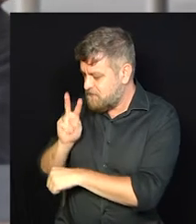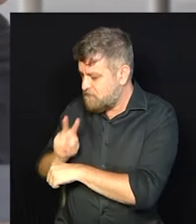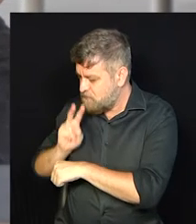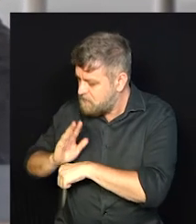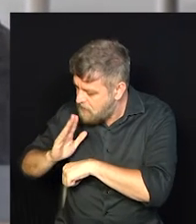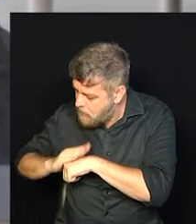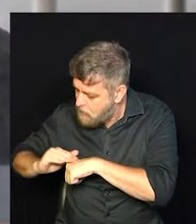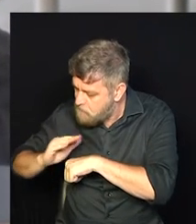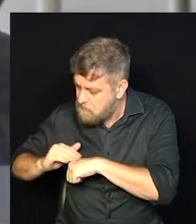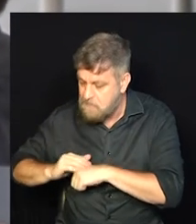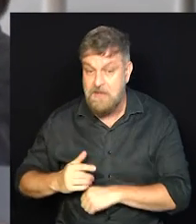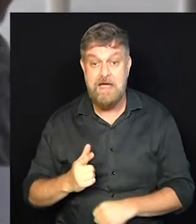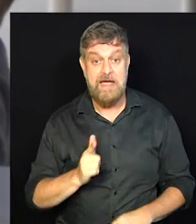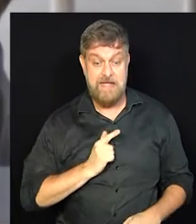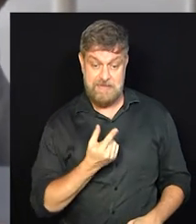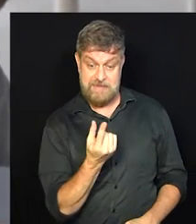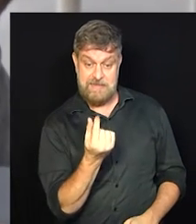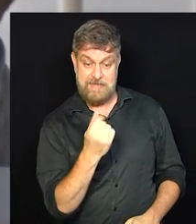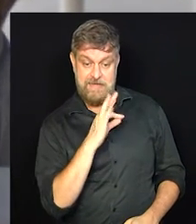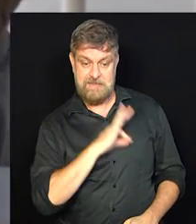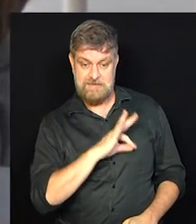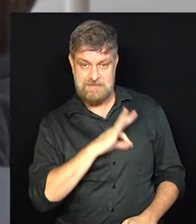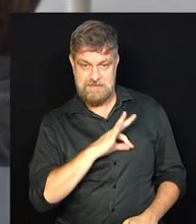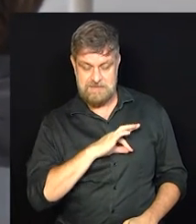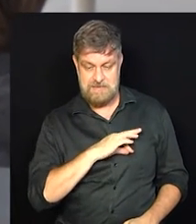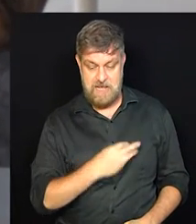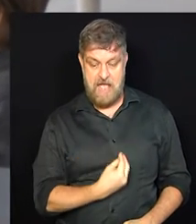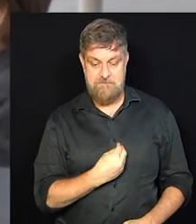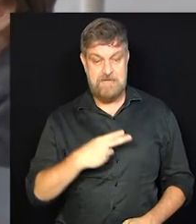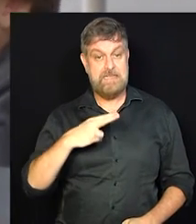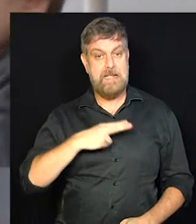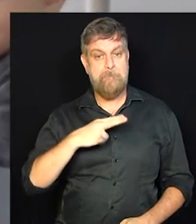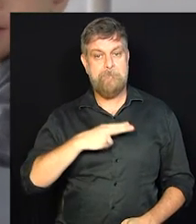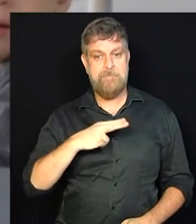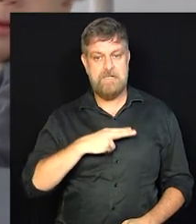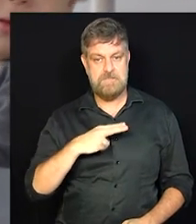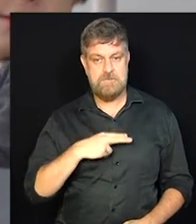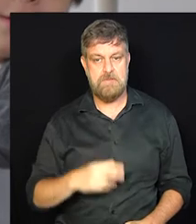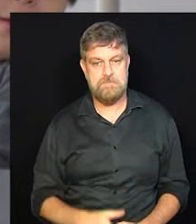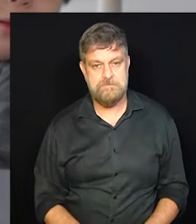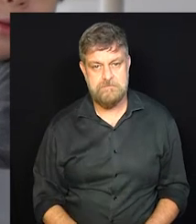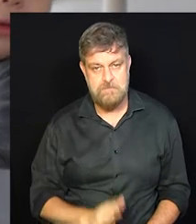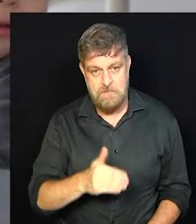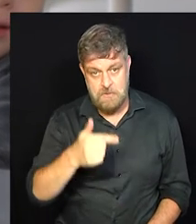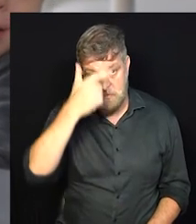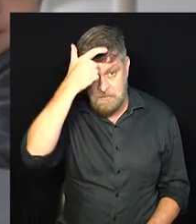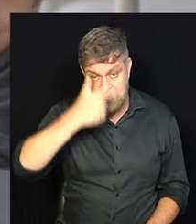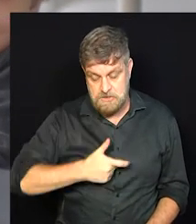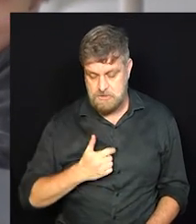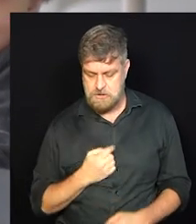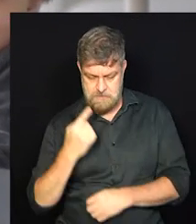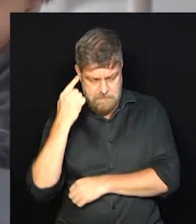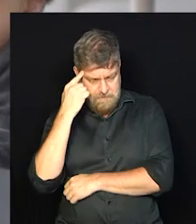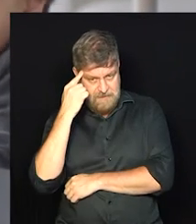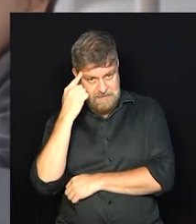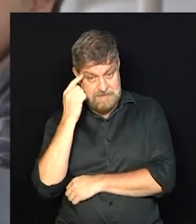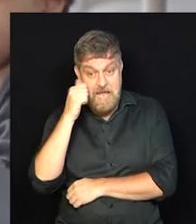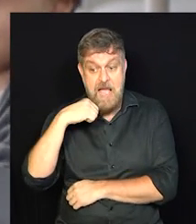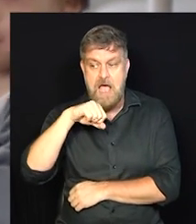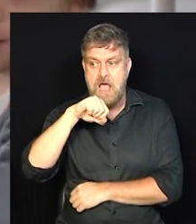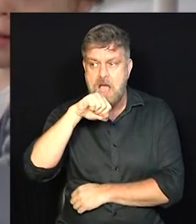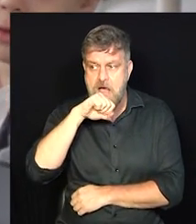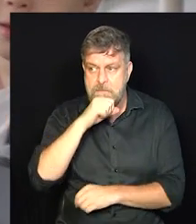para que ela consiga ter liberdade financeira, para ter a vida pessoal que ela quiser. Quando a gente fala de novo empreendedorismo